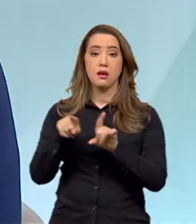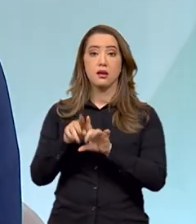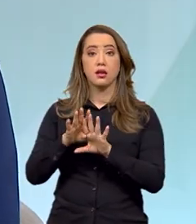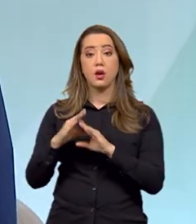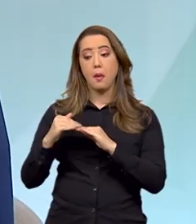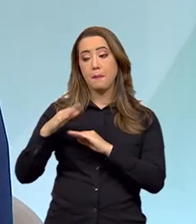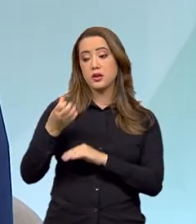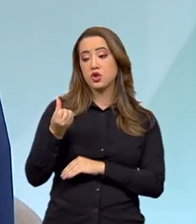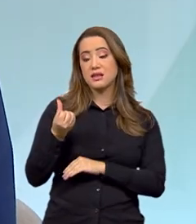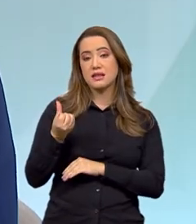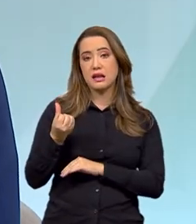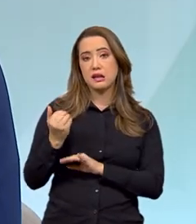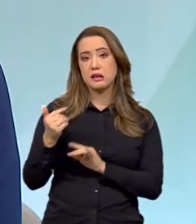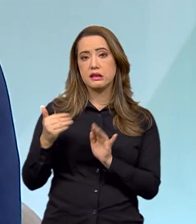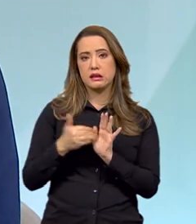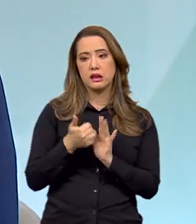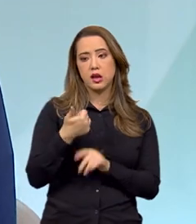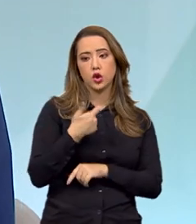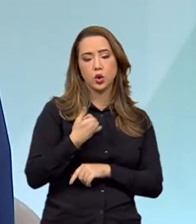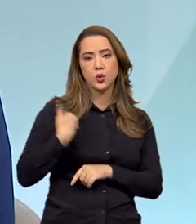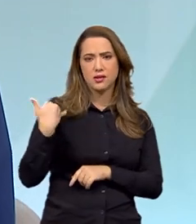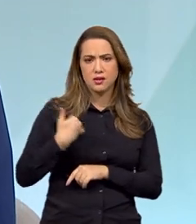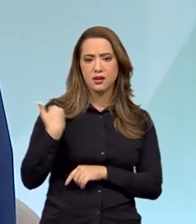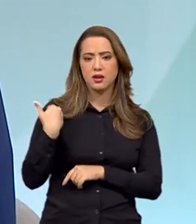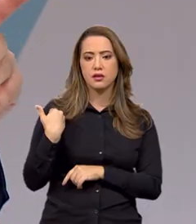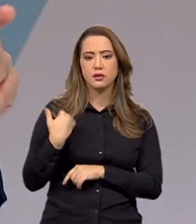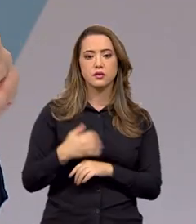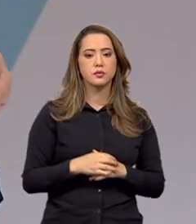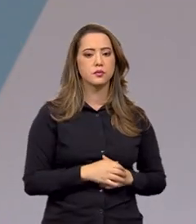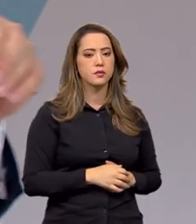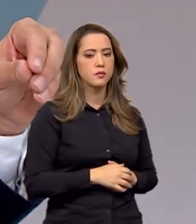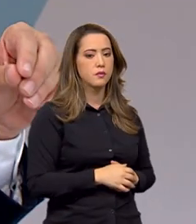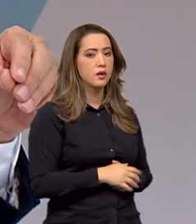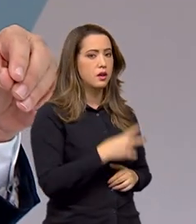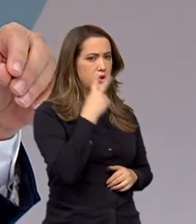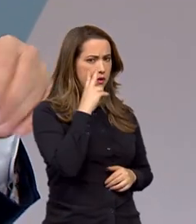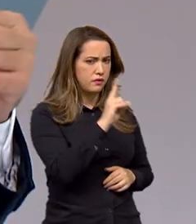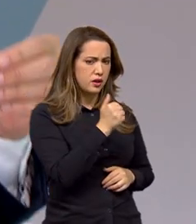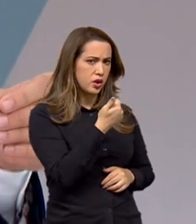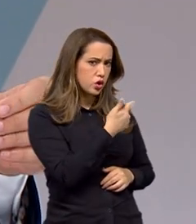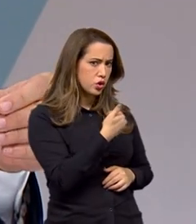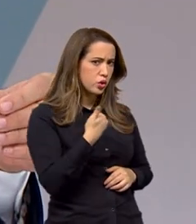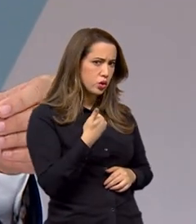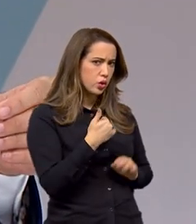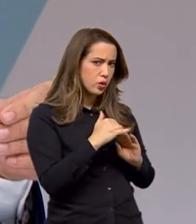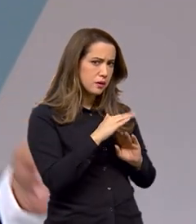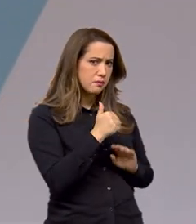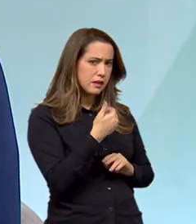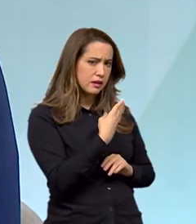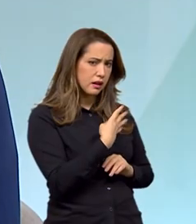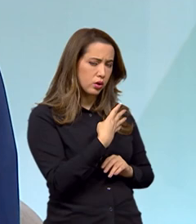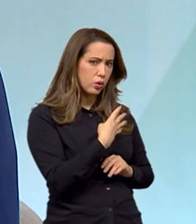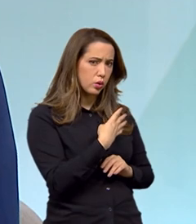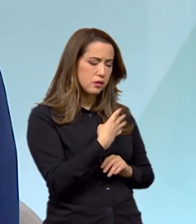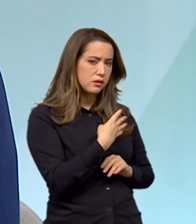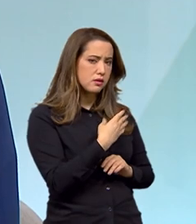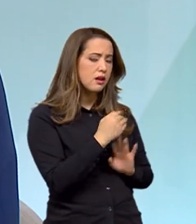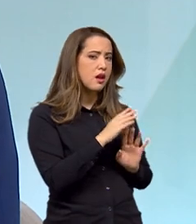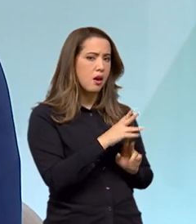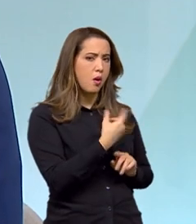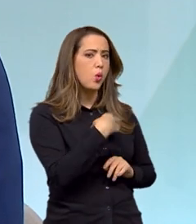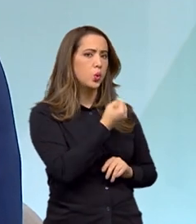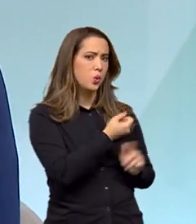de idade, dos 6 aos 12, quando começam de fato... 12 aos 14, pelo que eu vi, são os maiores índices, né? São os maiores